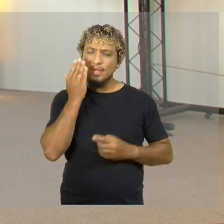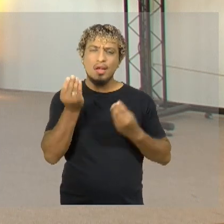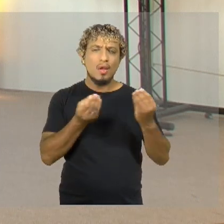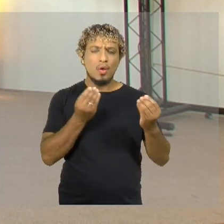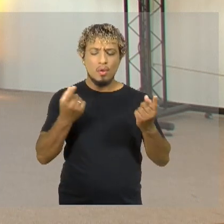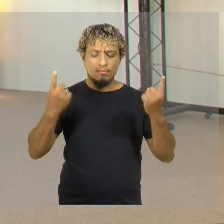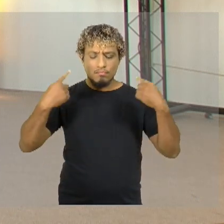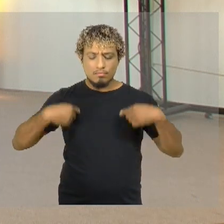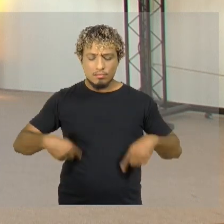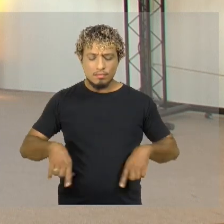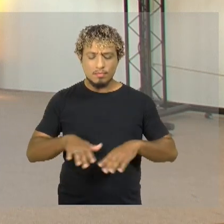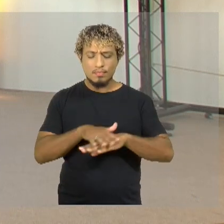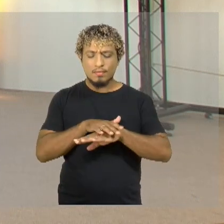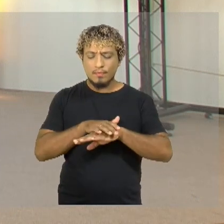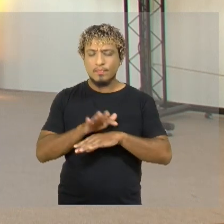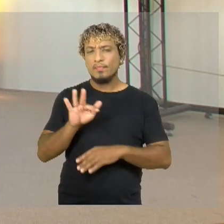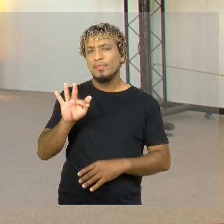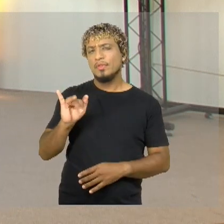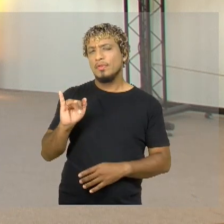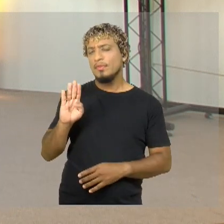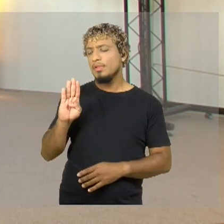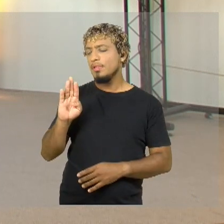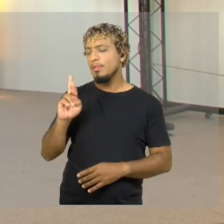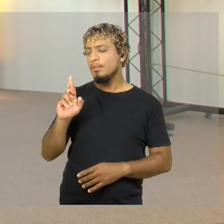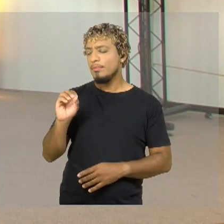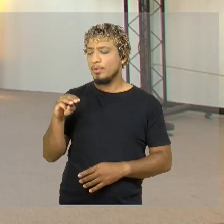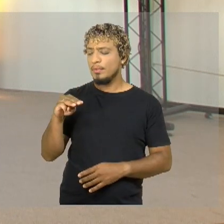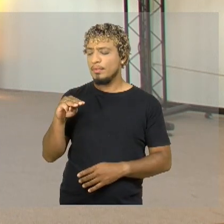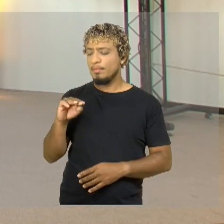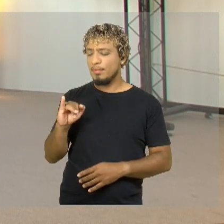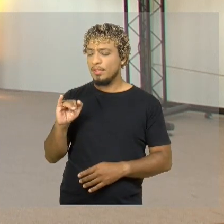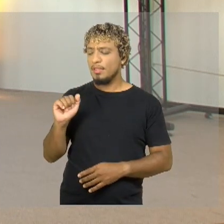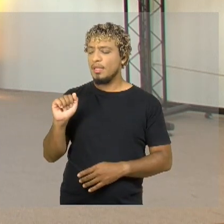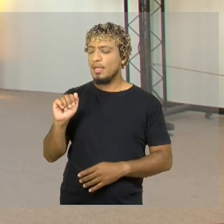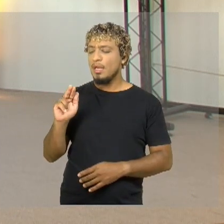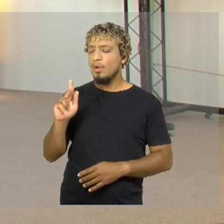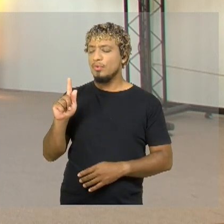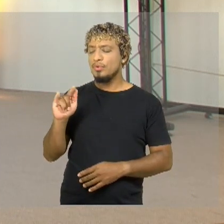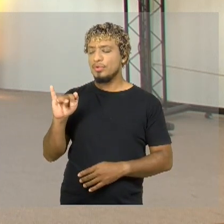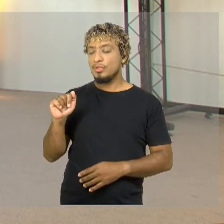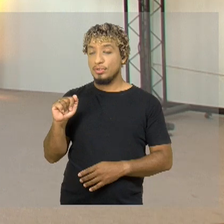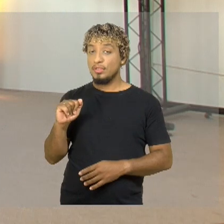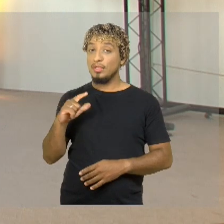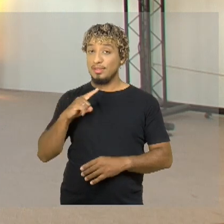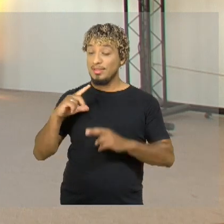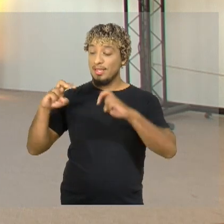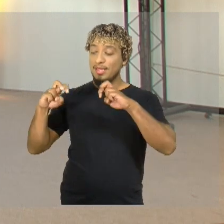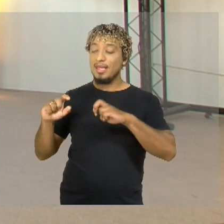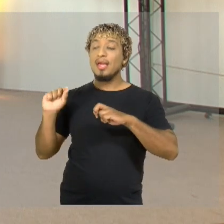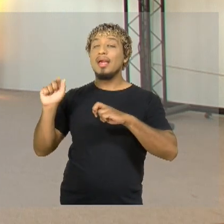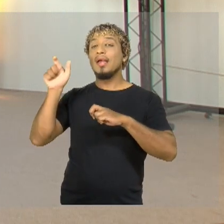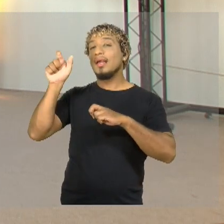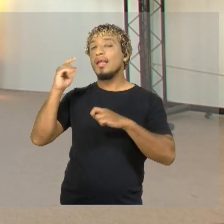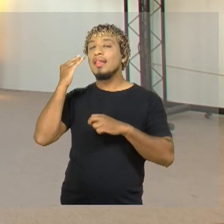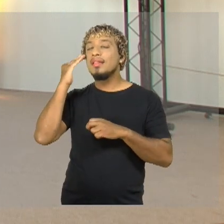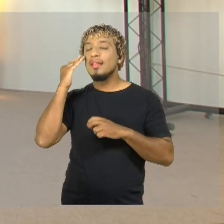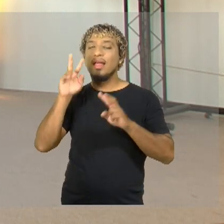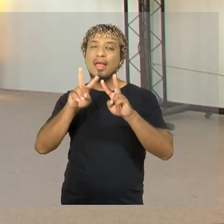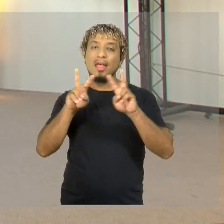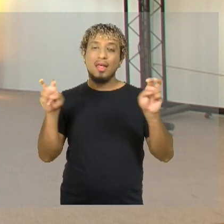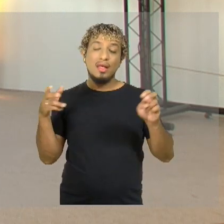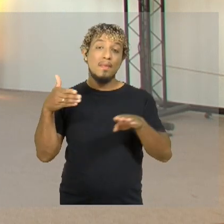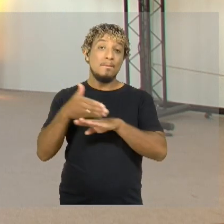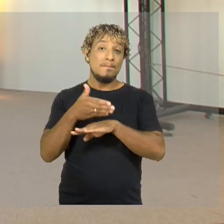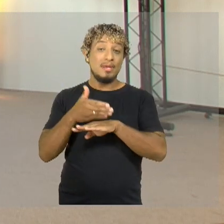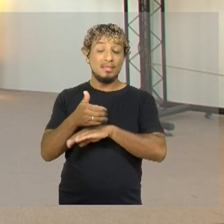fibromialgia e o tratamento adequado para a doença. Assunto aí do nosso quadro, né, quem entende, né, do assunto que tem participação